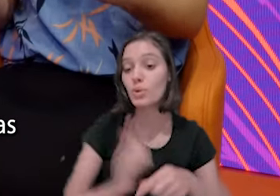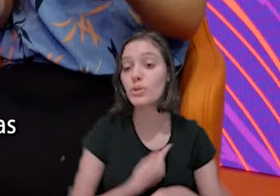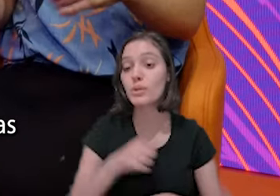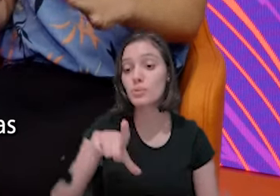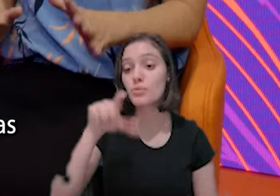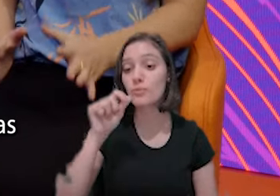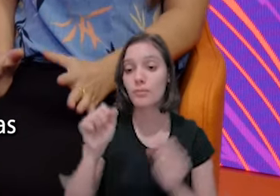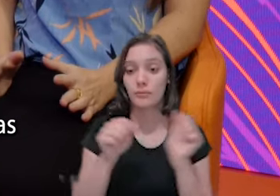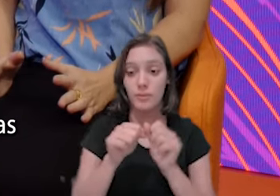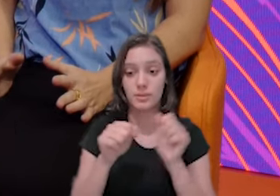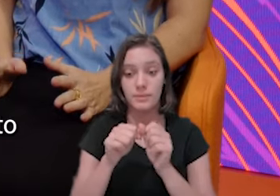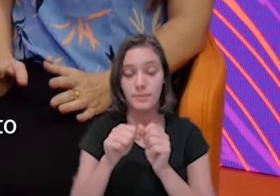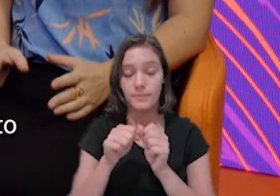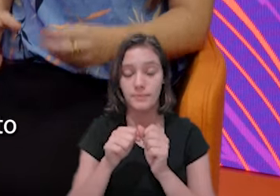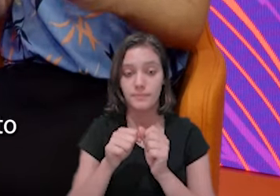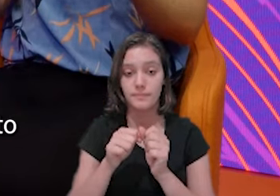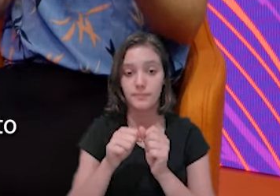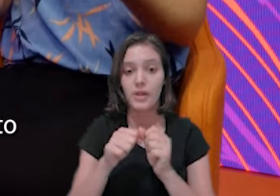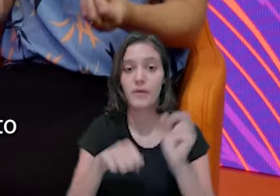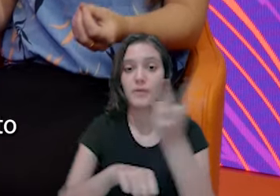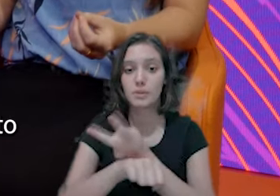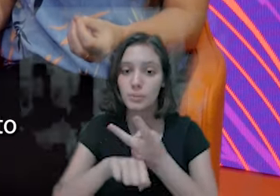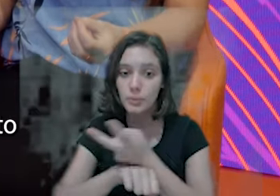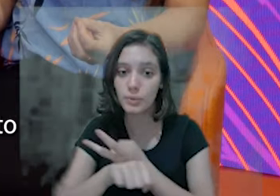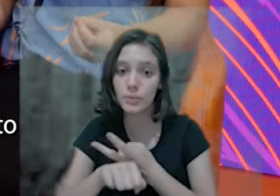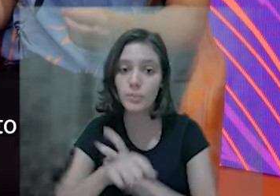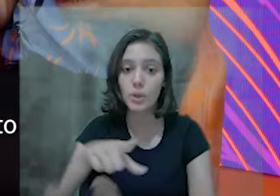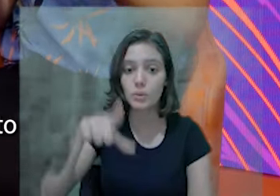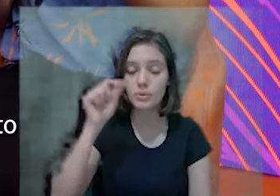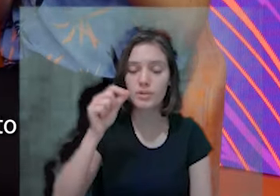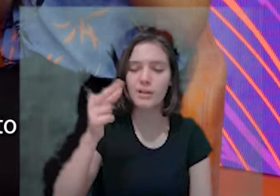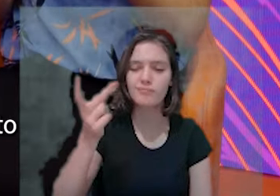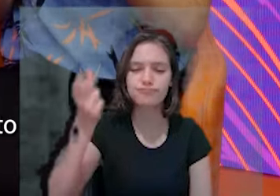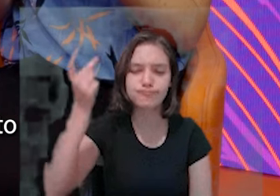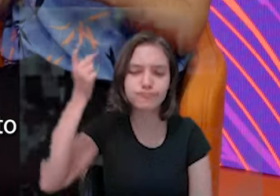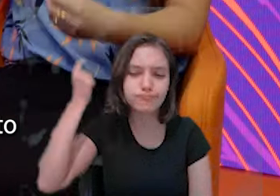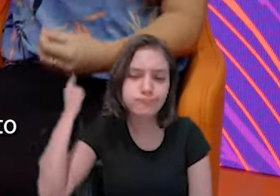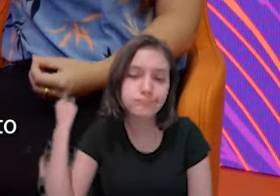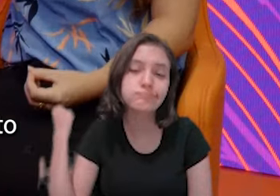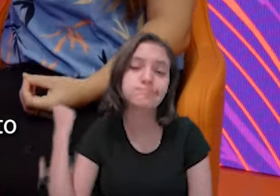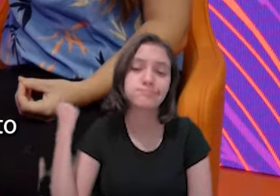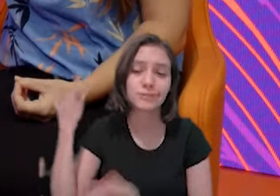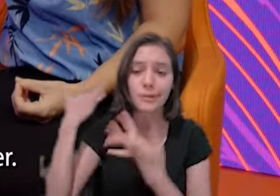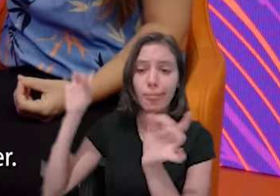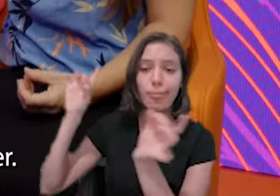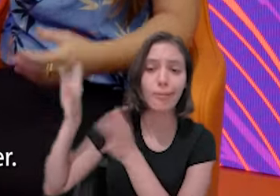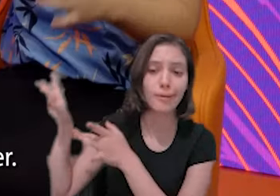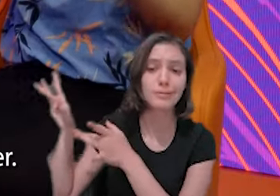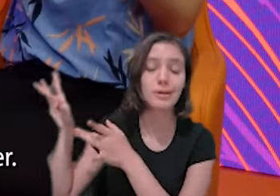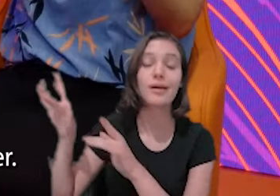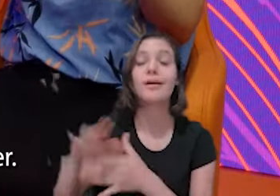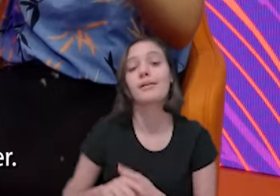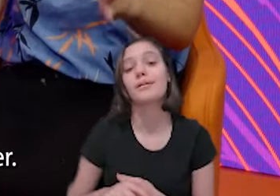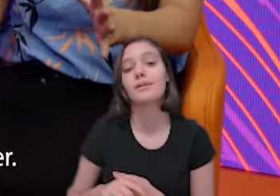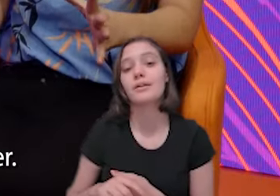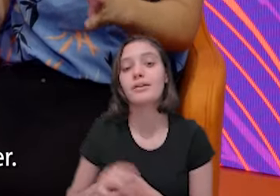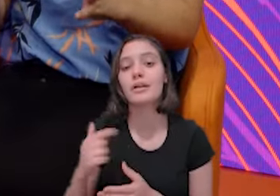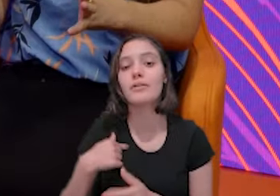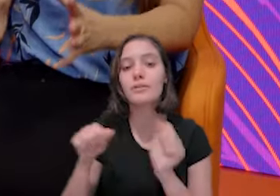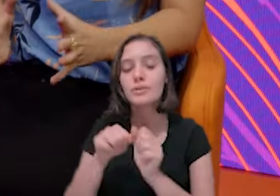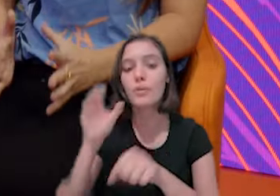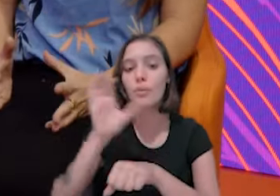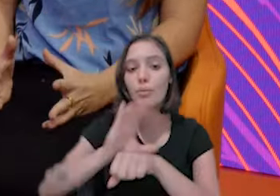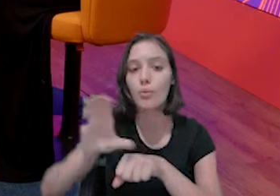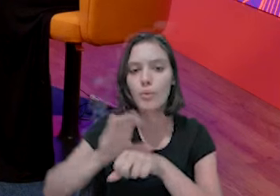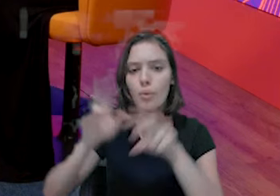às vezes, estavam ficando para trás. E, às vezes, é parar num curso de um assunto que você não precisa ganhar dinheiro. Tá bom, mas vamos parar aqui, vamos